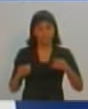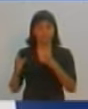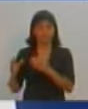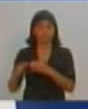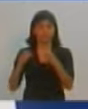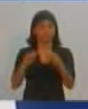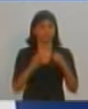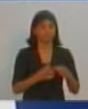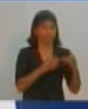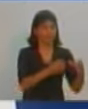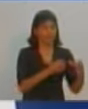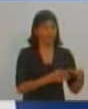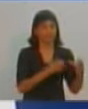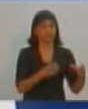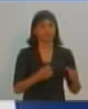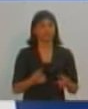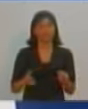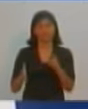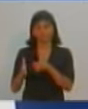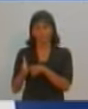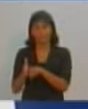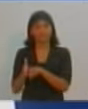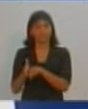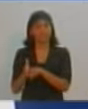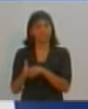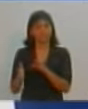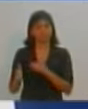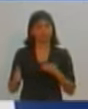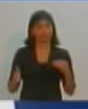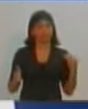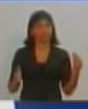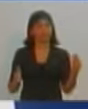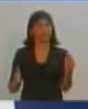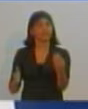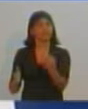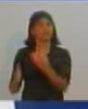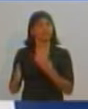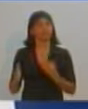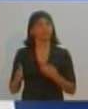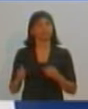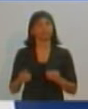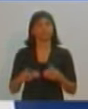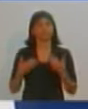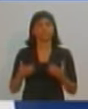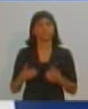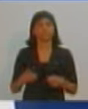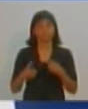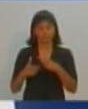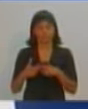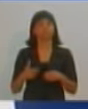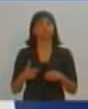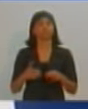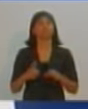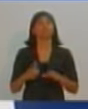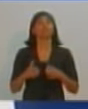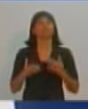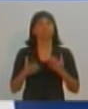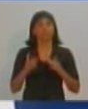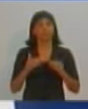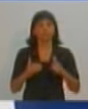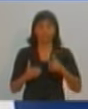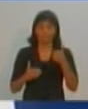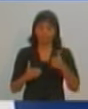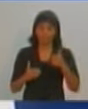principalmente de especialistas, que é o grande déficit do nosso município. Com isso, nós vamos resolver parcialmente